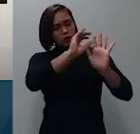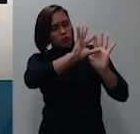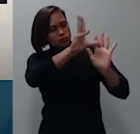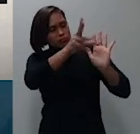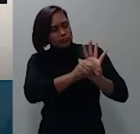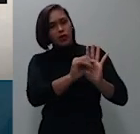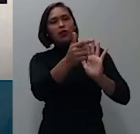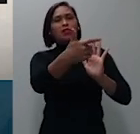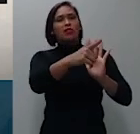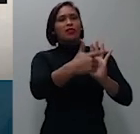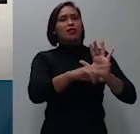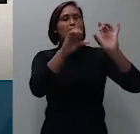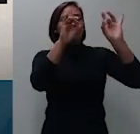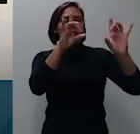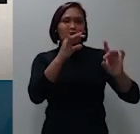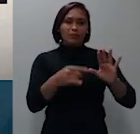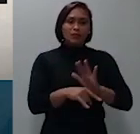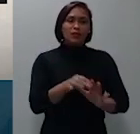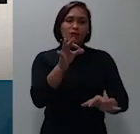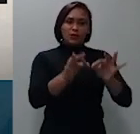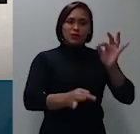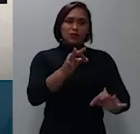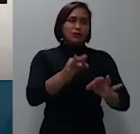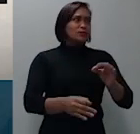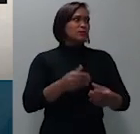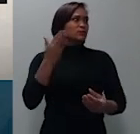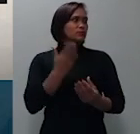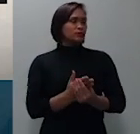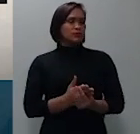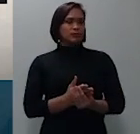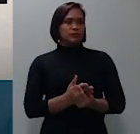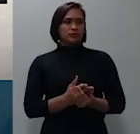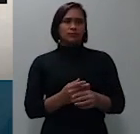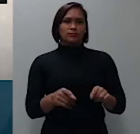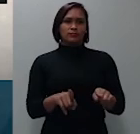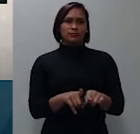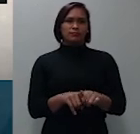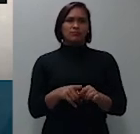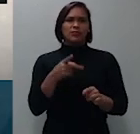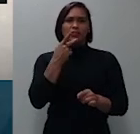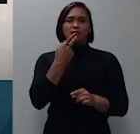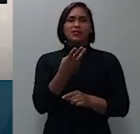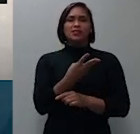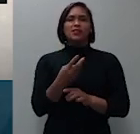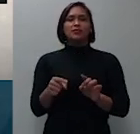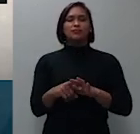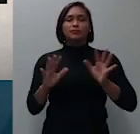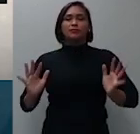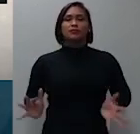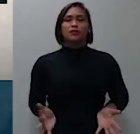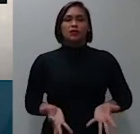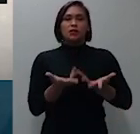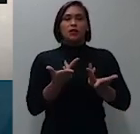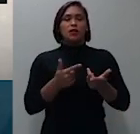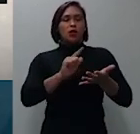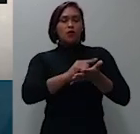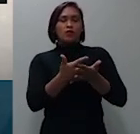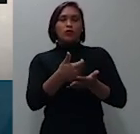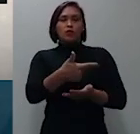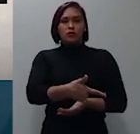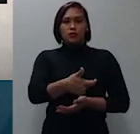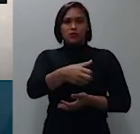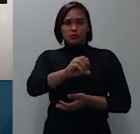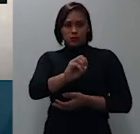julgamento do processo no estado em que se encontra na manifestação de folhas 2059 a 2063